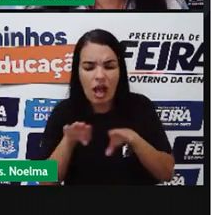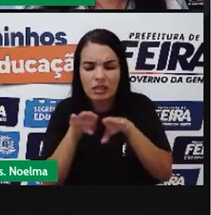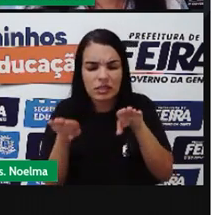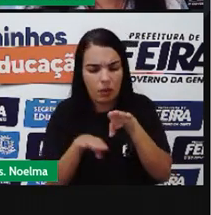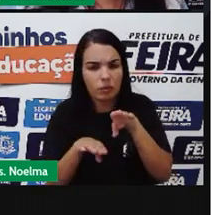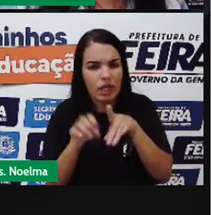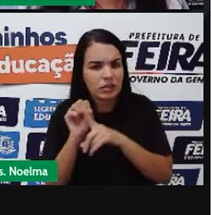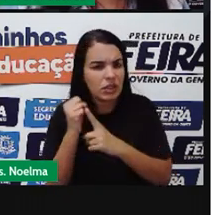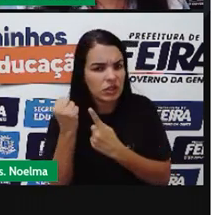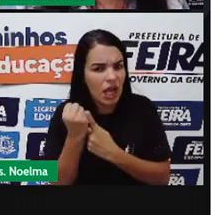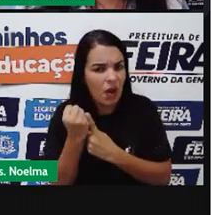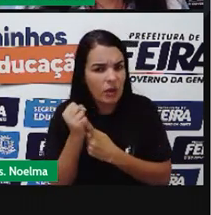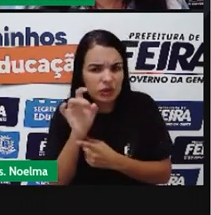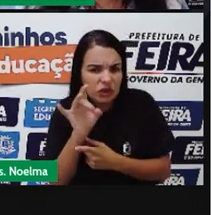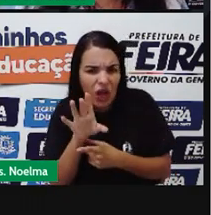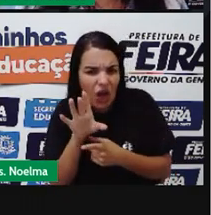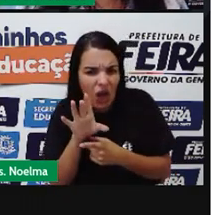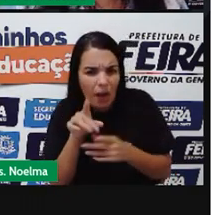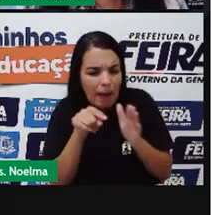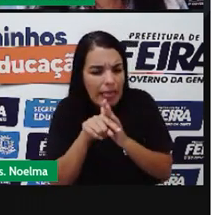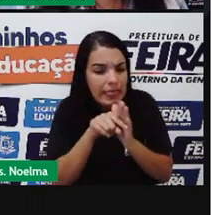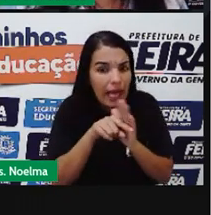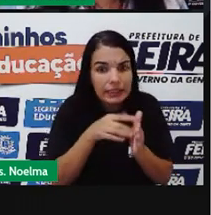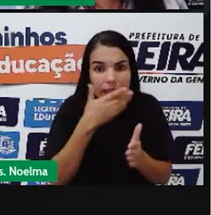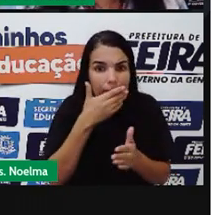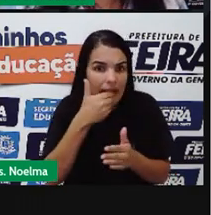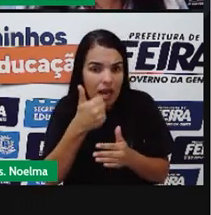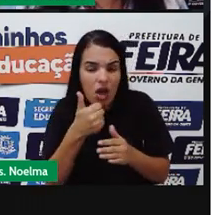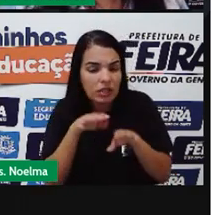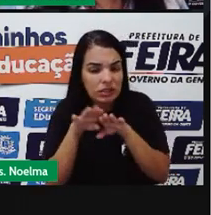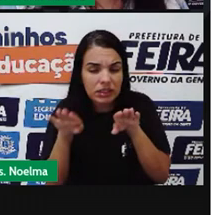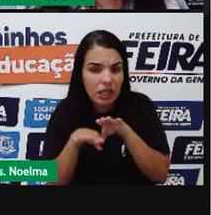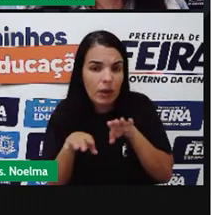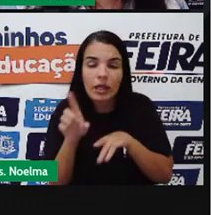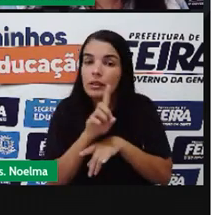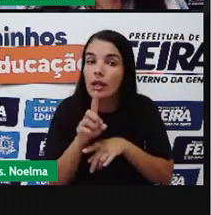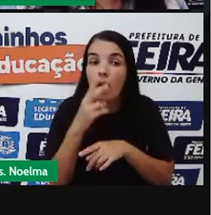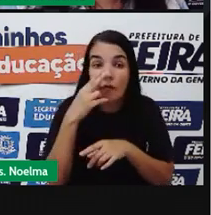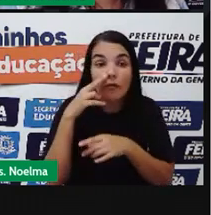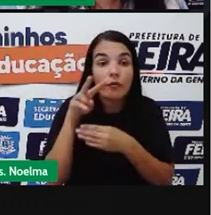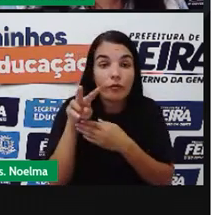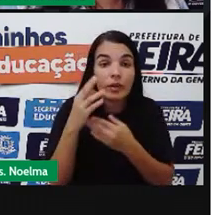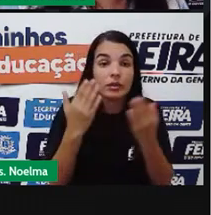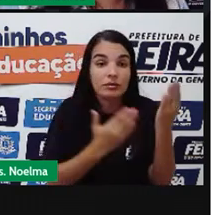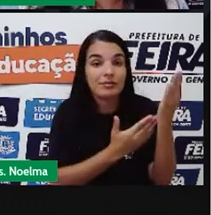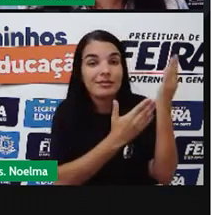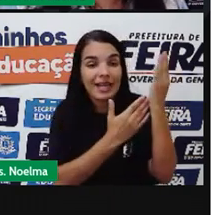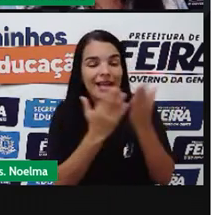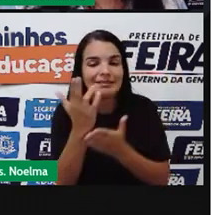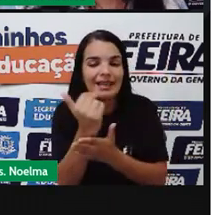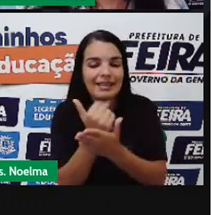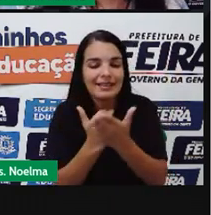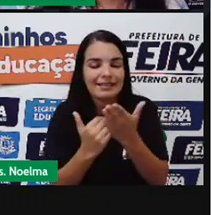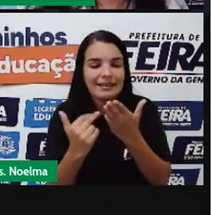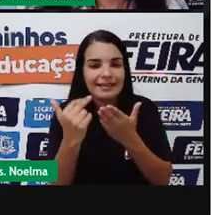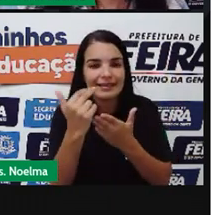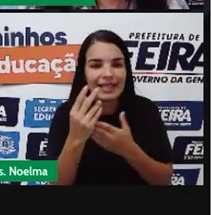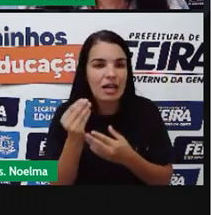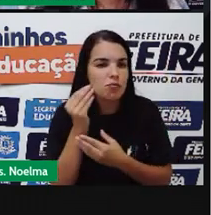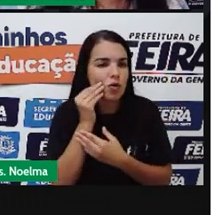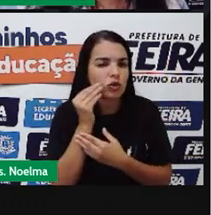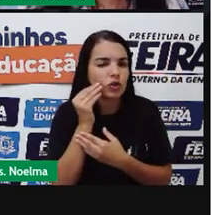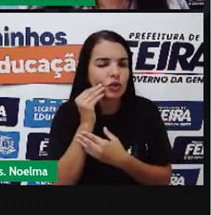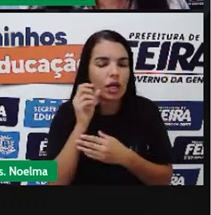análise Mais Precisa em relação A essas desigualdades Aqui nós temos Uma chave Um